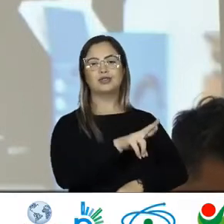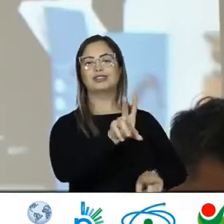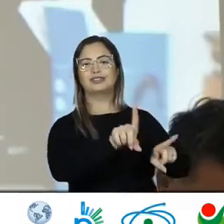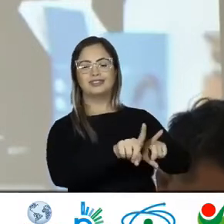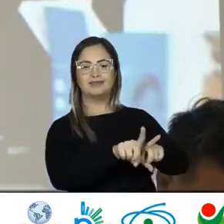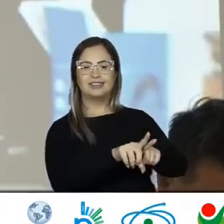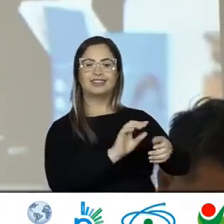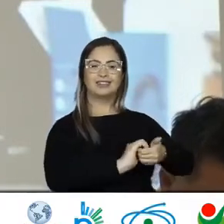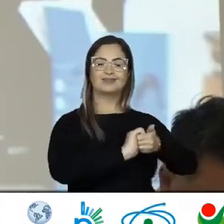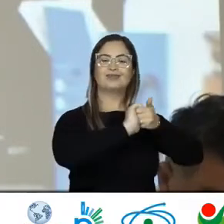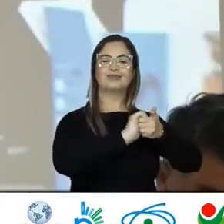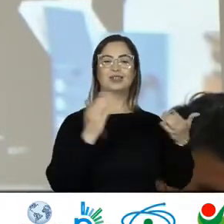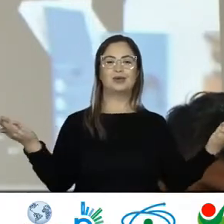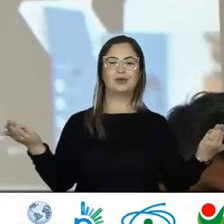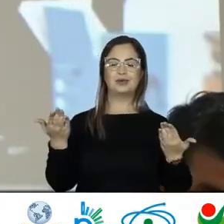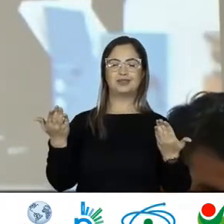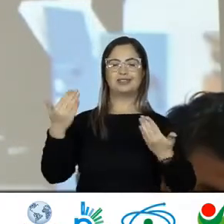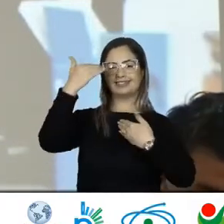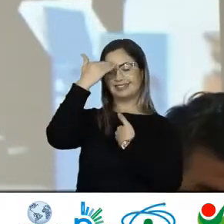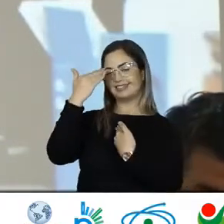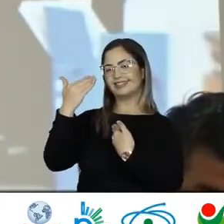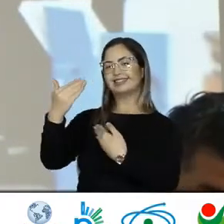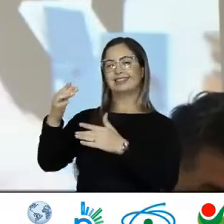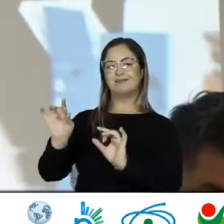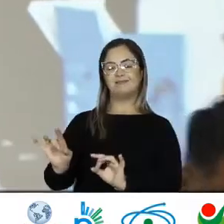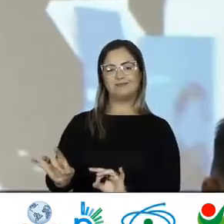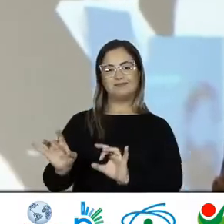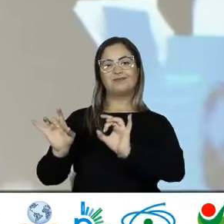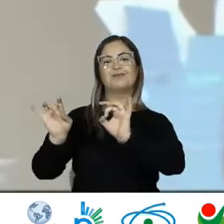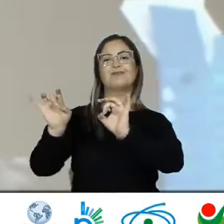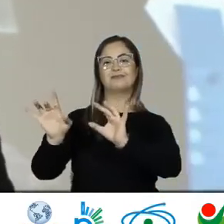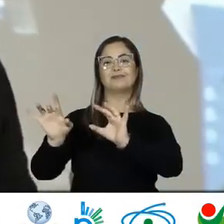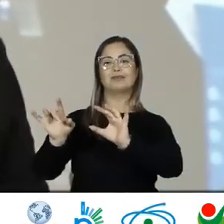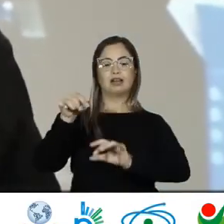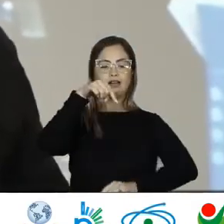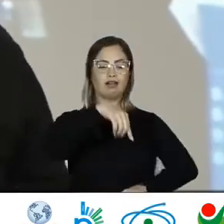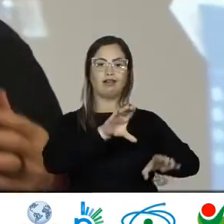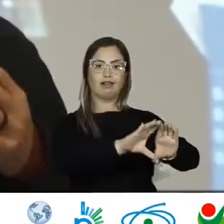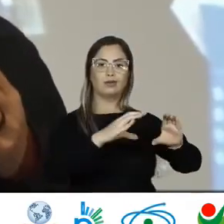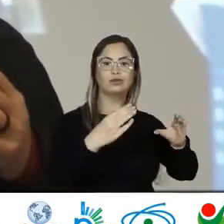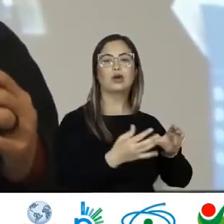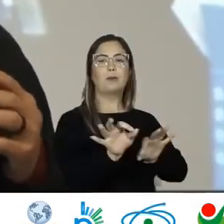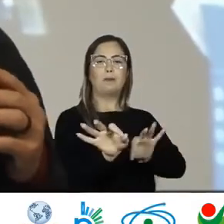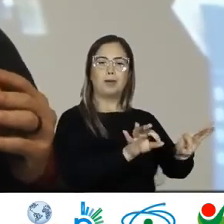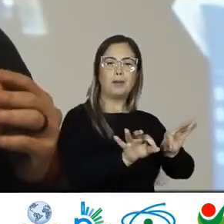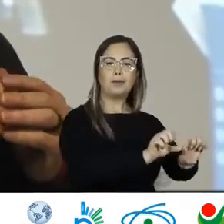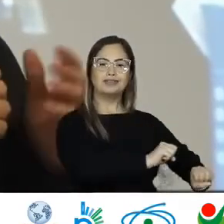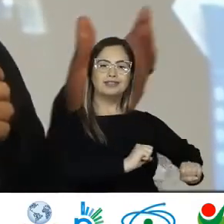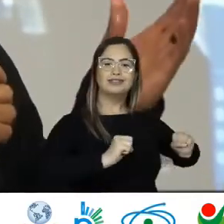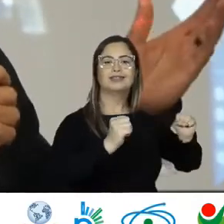Queria Inicialmente Agradecer Especialmente A comissão Organizadora Do nosso Seminário